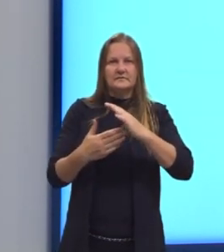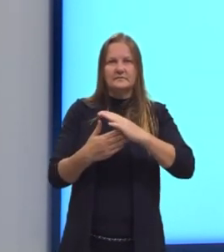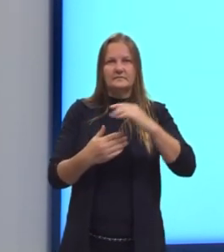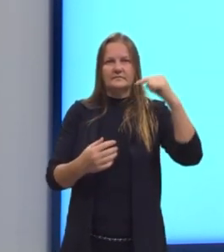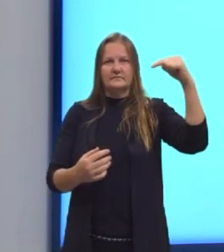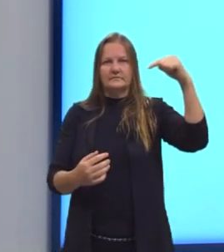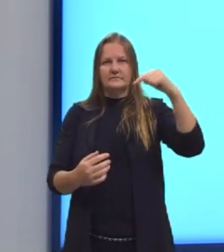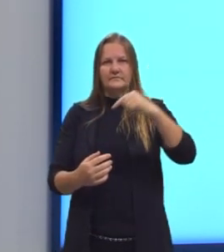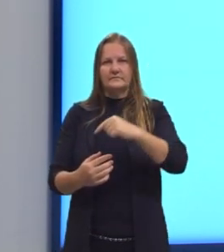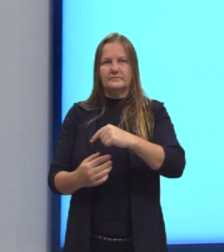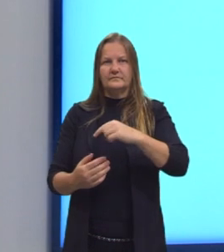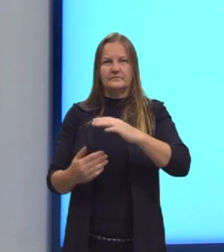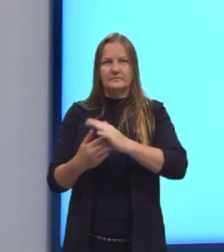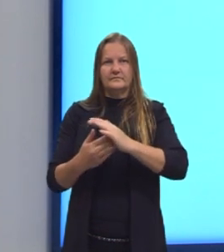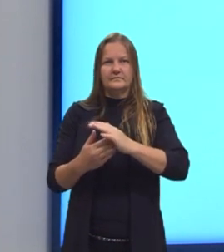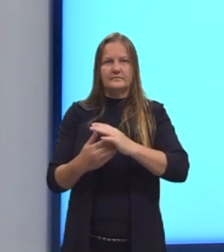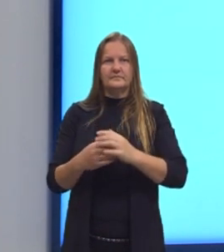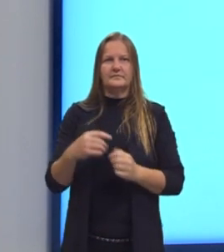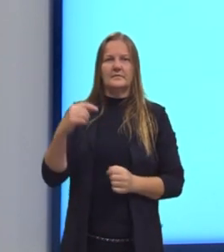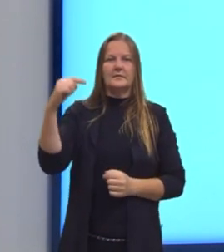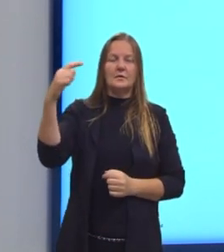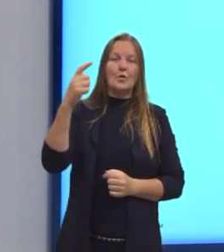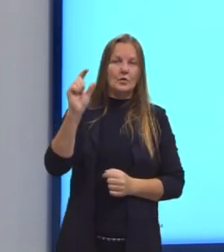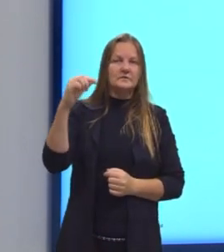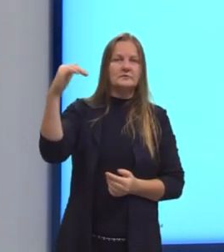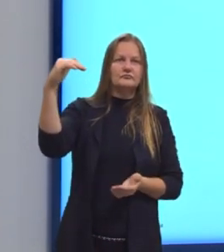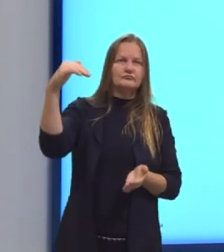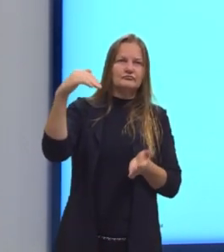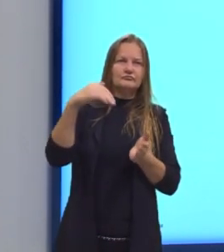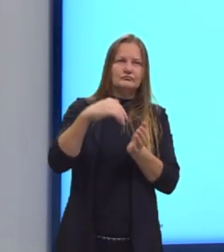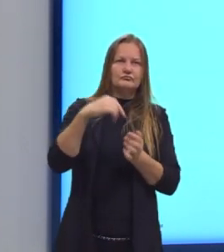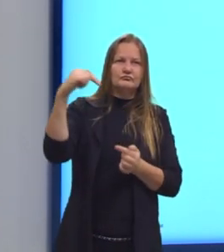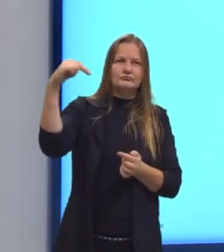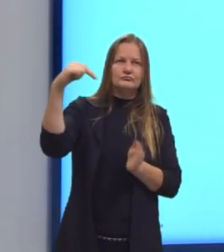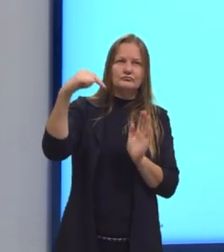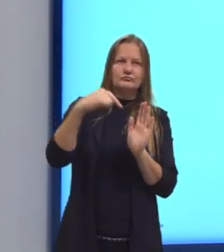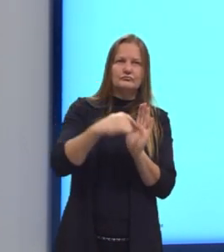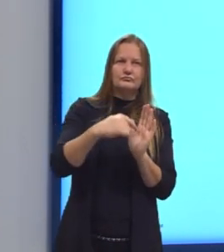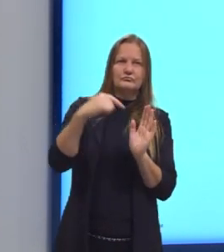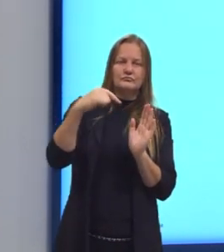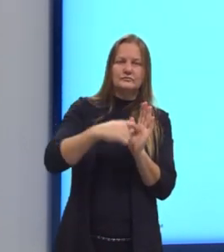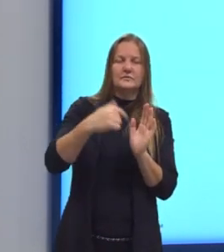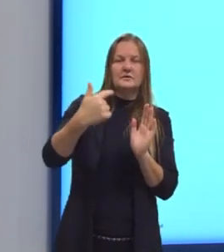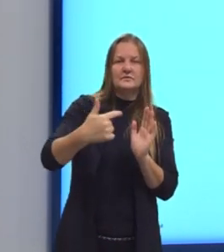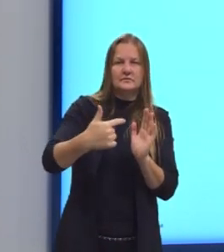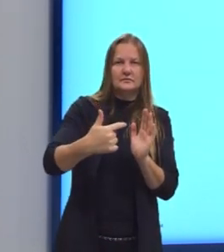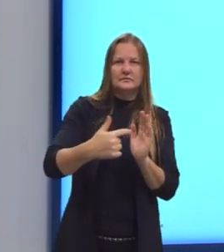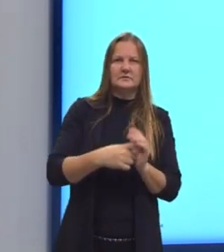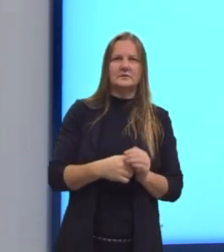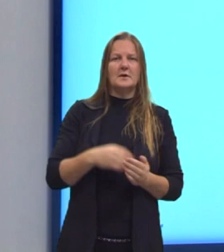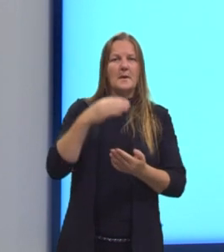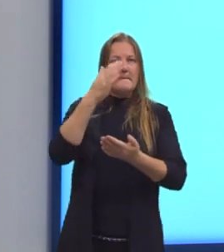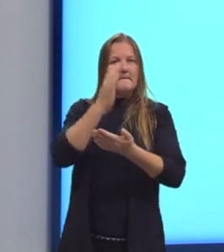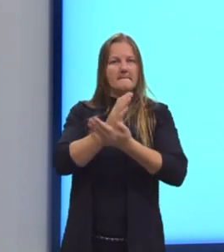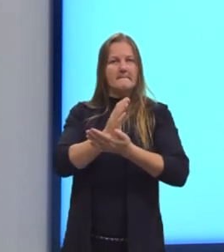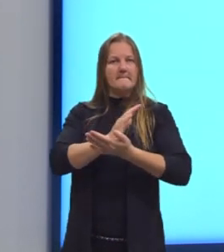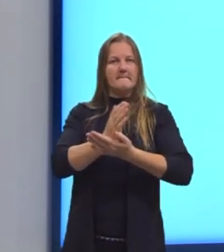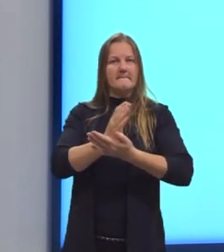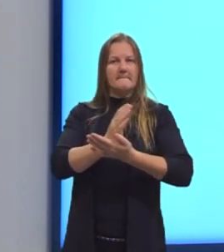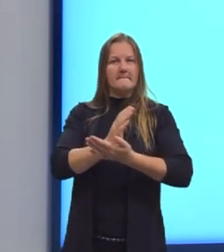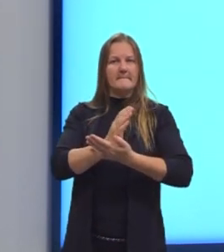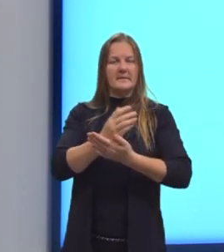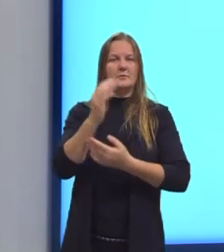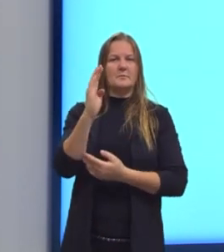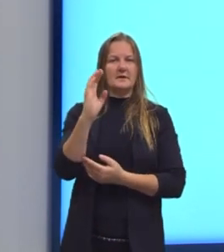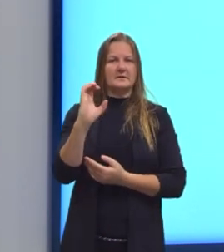o A e o D. Na outra diagonal, chamada de diagonal secundária, nós temos os meios, então, o B